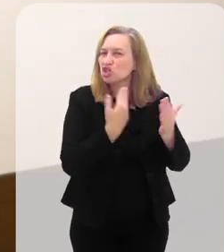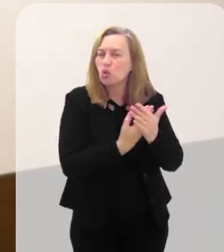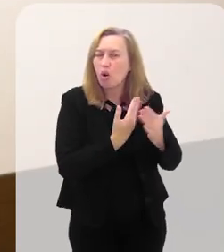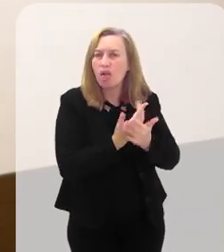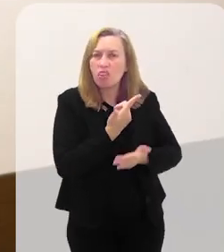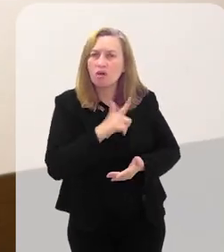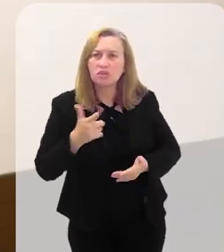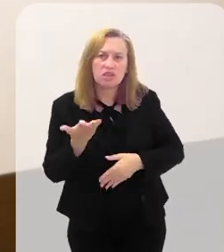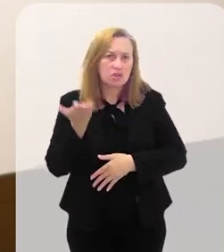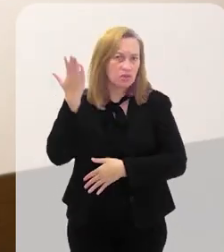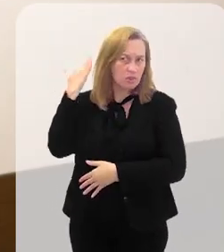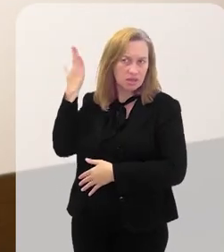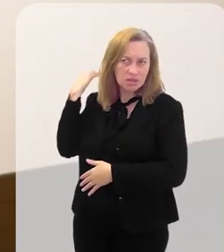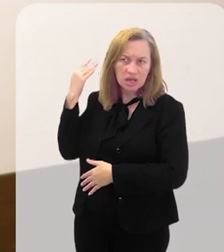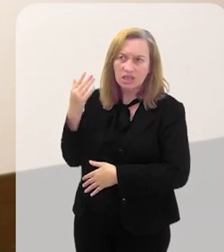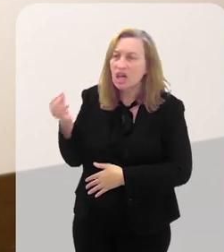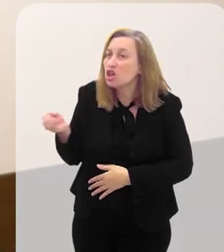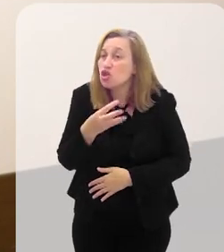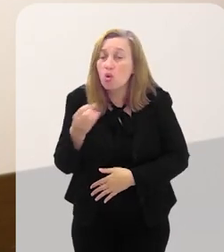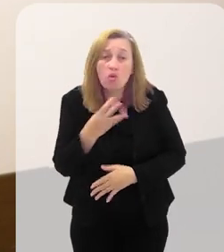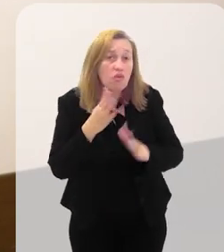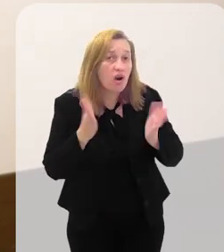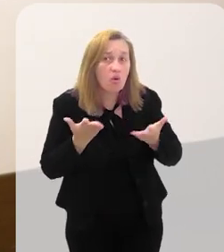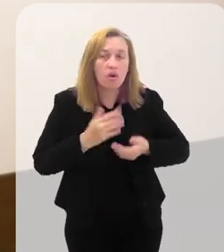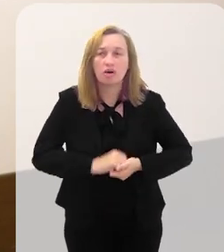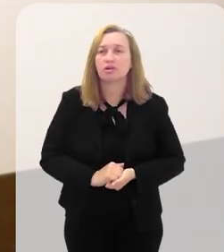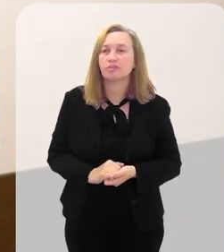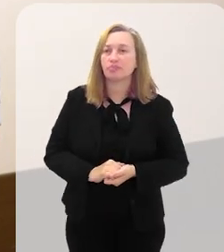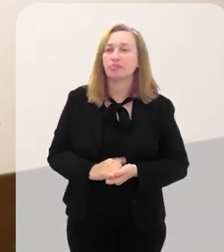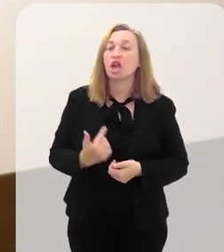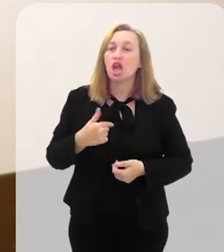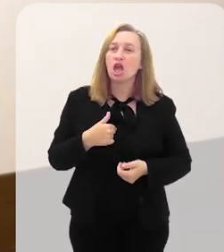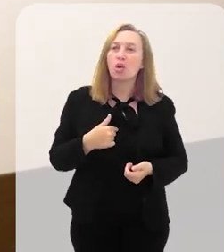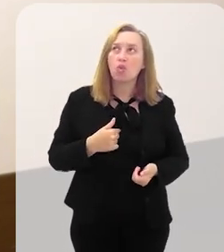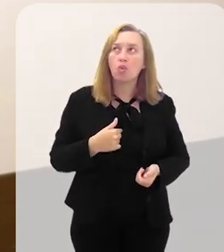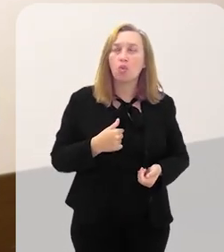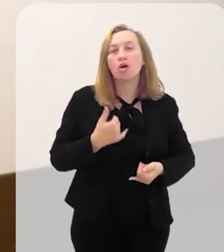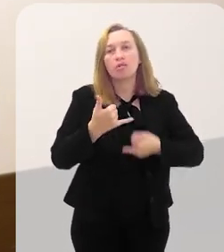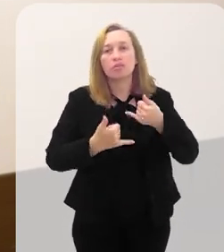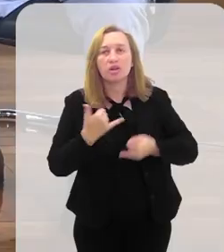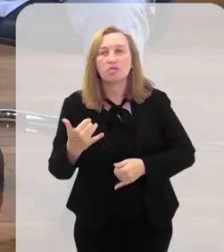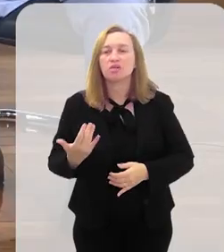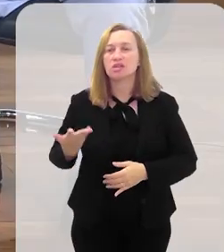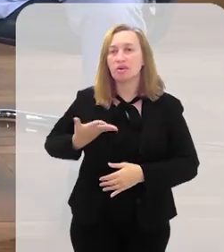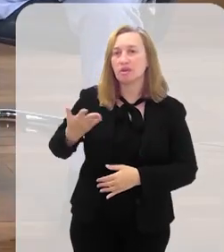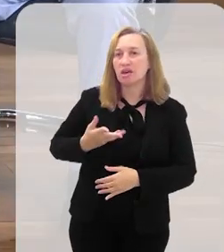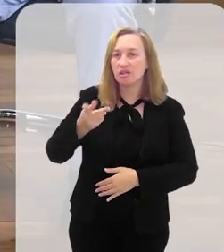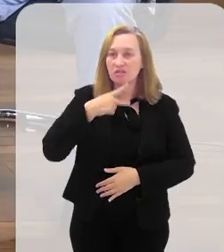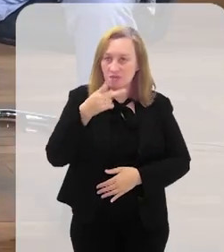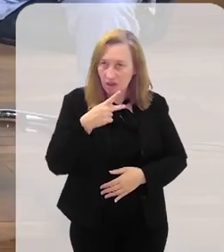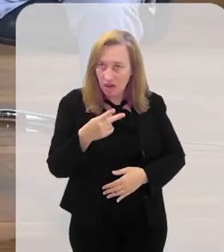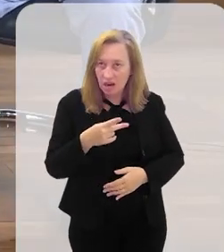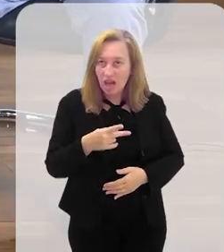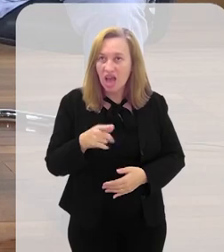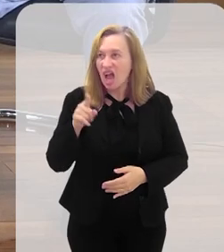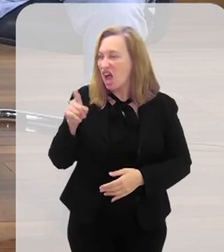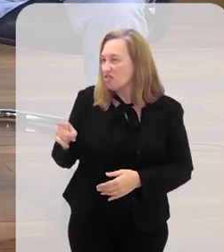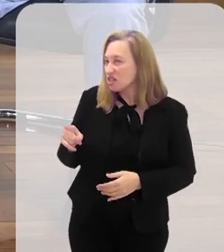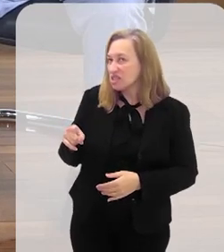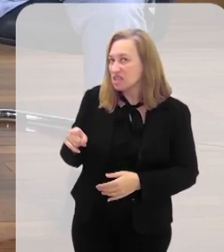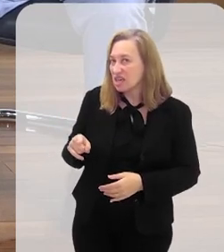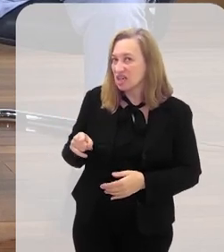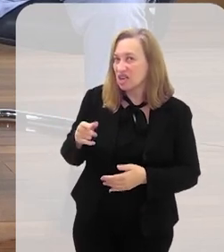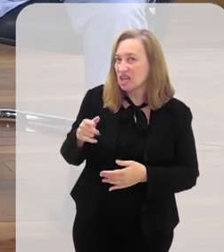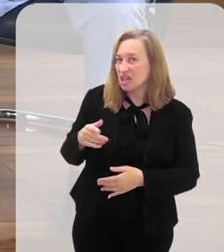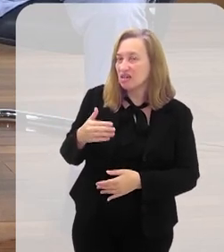tinha. Isso é mais recente agora. Eu brinco com os colegas aqui, falo o seguinte, quando eles questionam, vocês